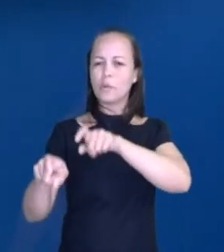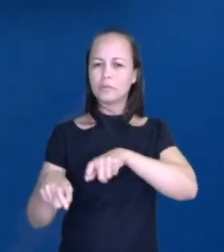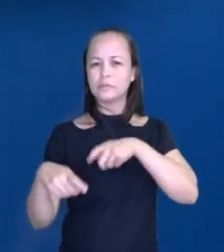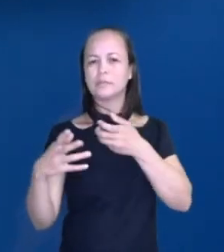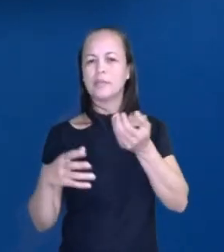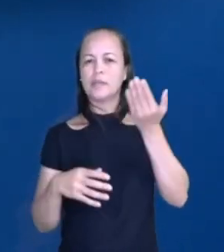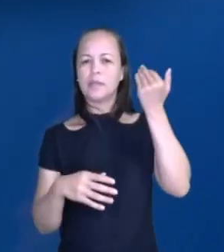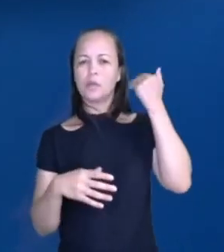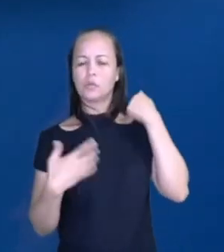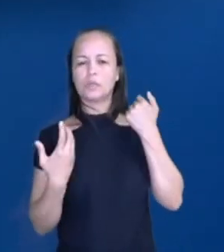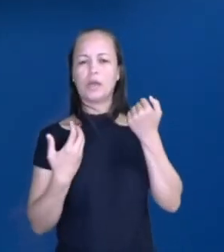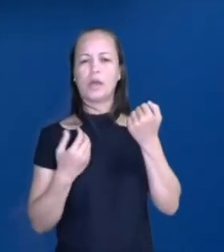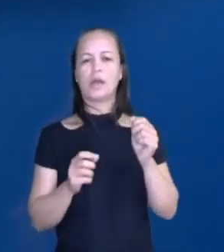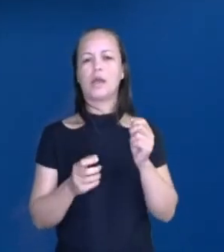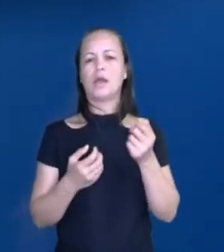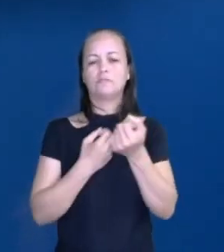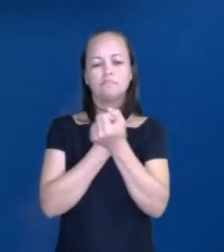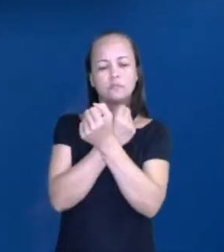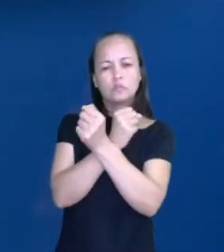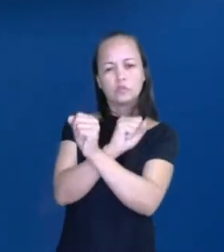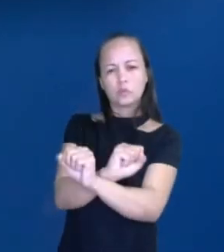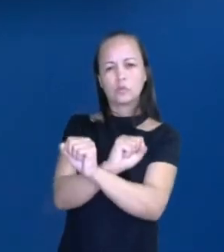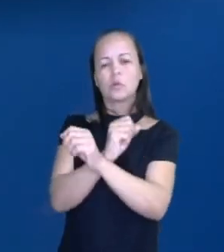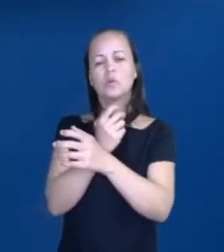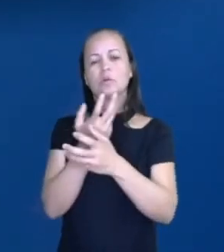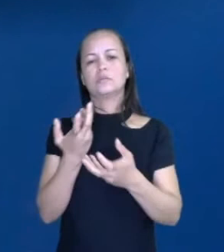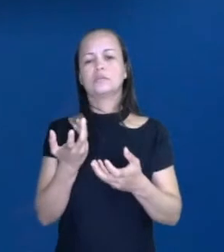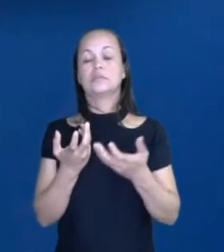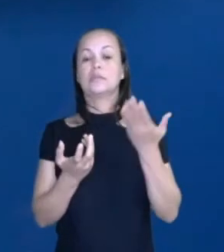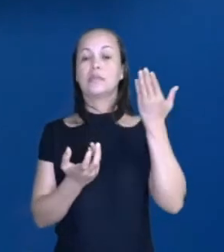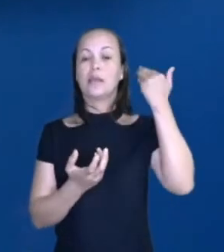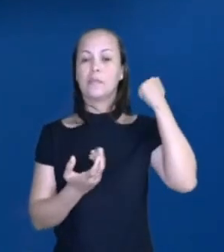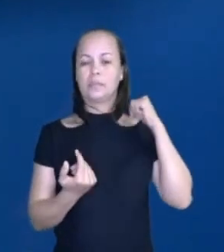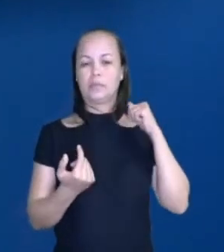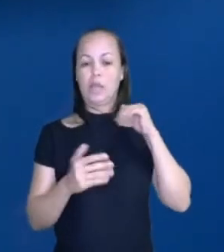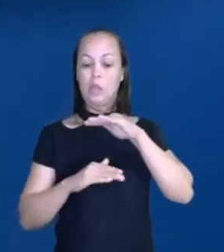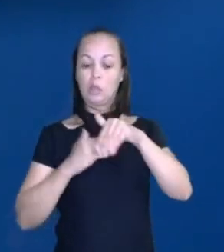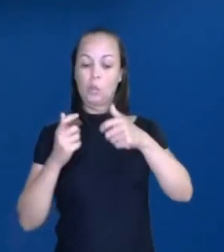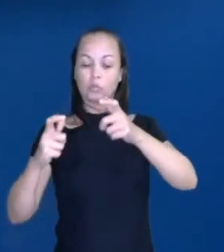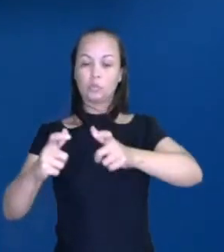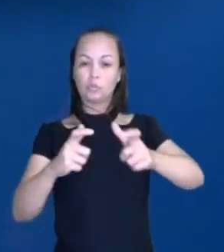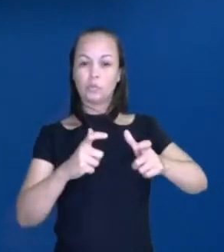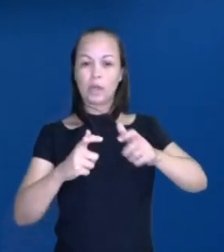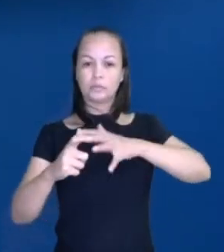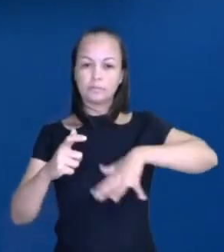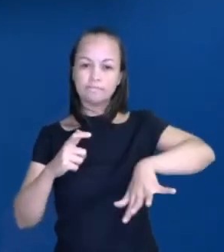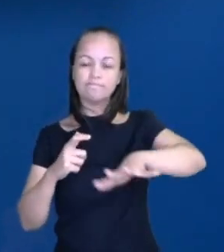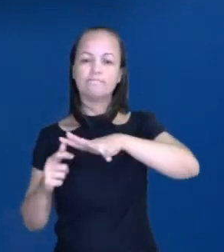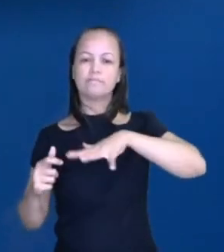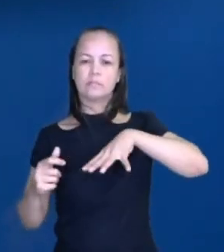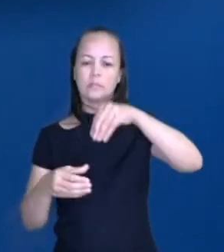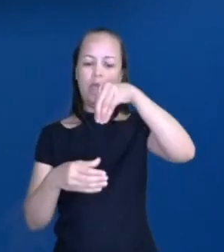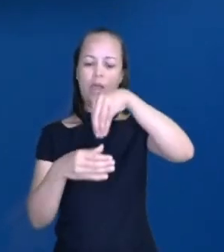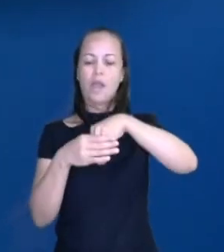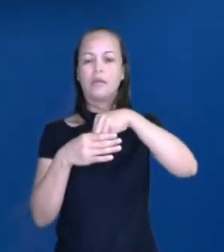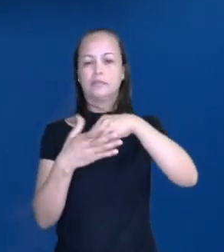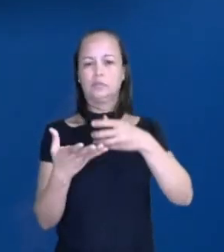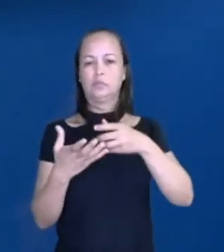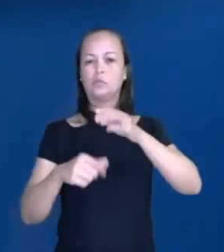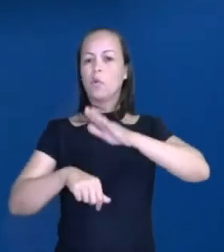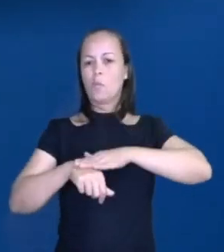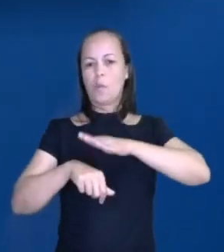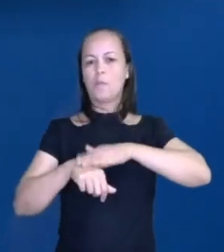ou da escravidão. Então, ali, aquele espaço é todo um espaço gerado dentro daquele